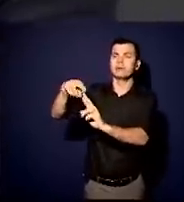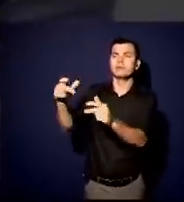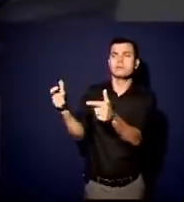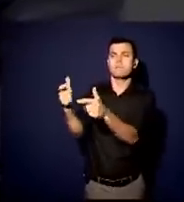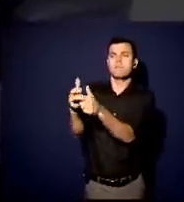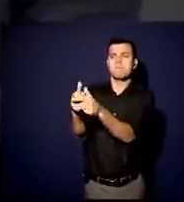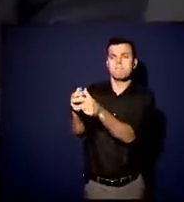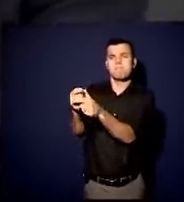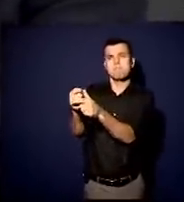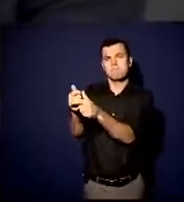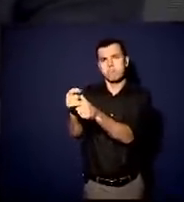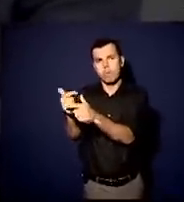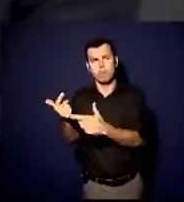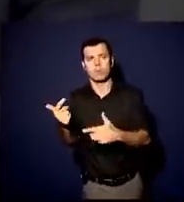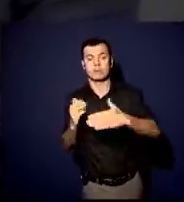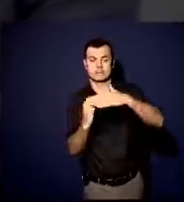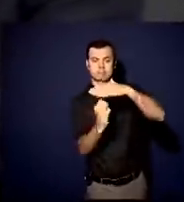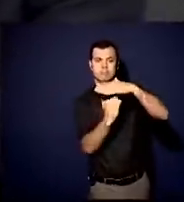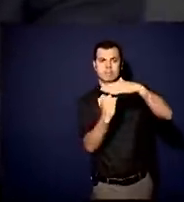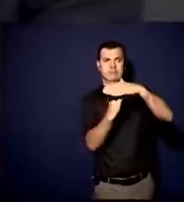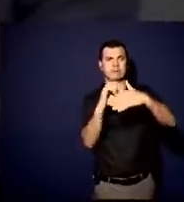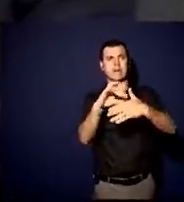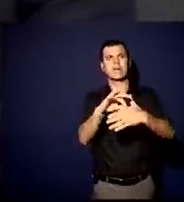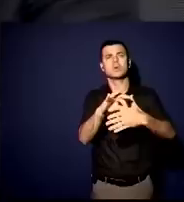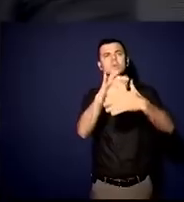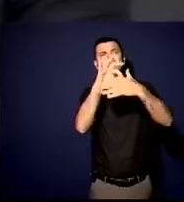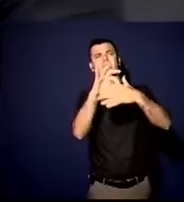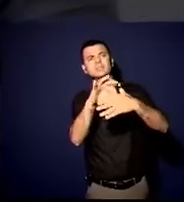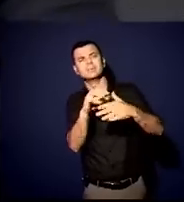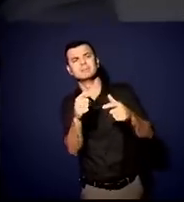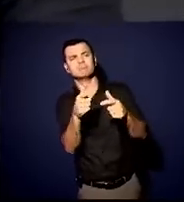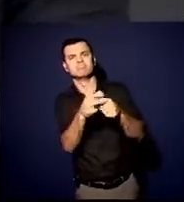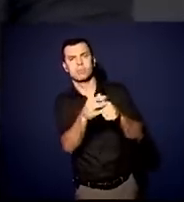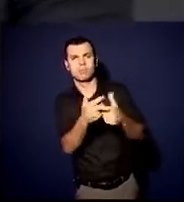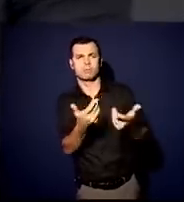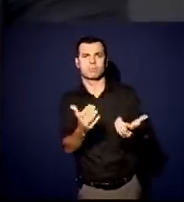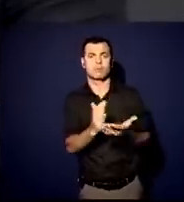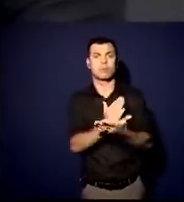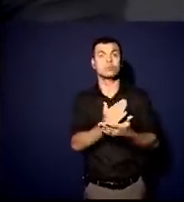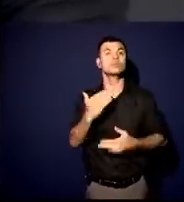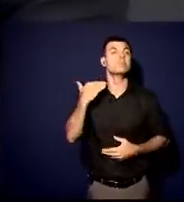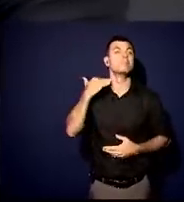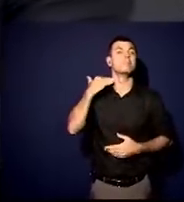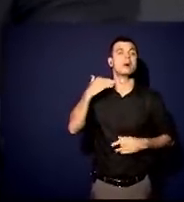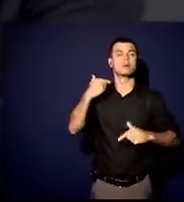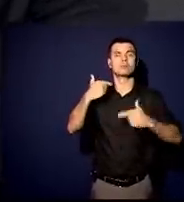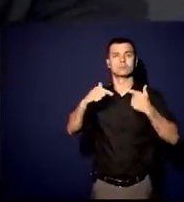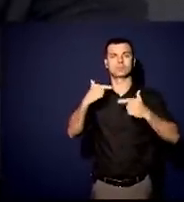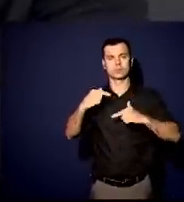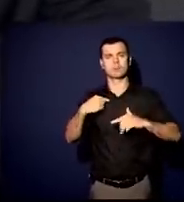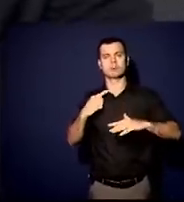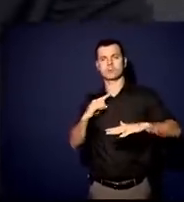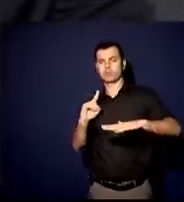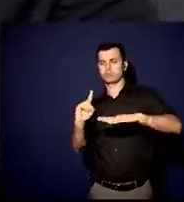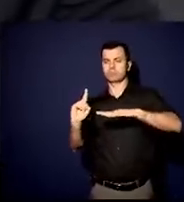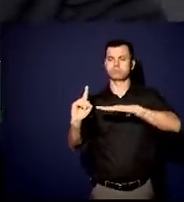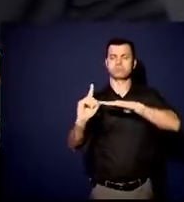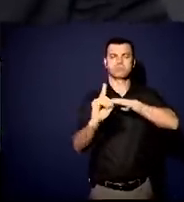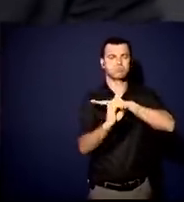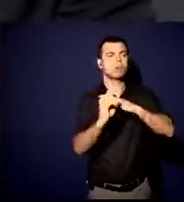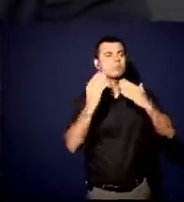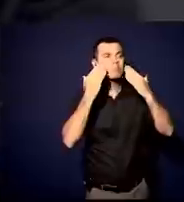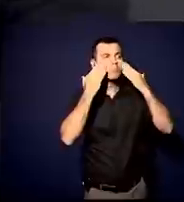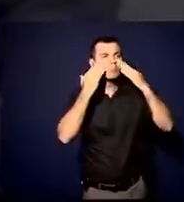referências no meio empresarial, são poucos banqueiros que dão a cara para bater, que se colocam à frente de uma instituição para fazer um evento